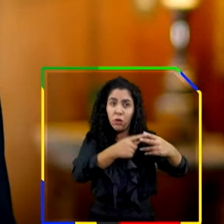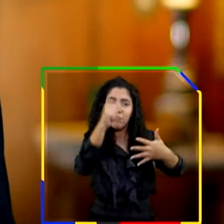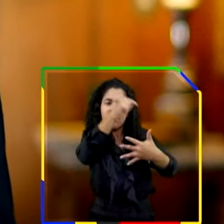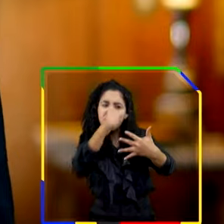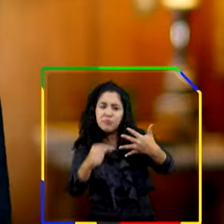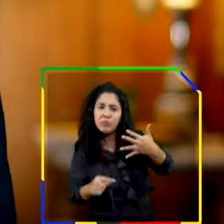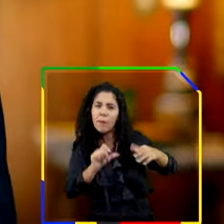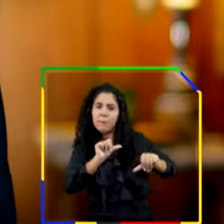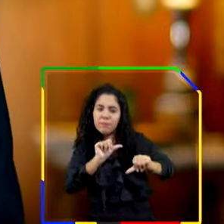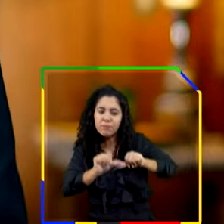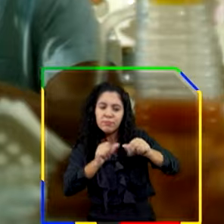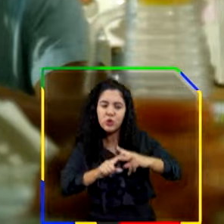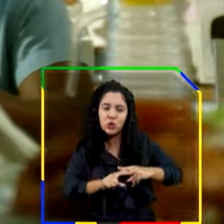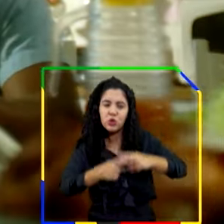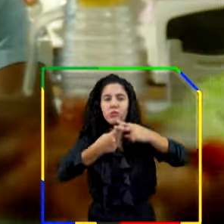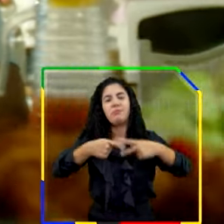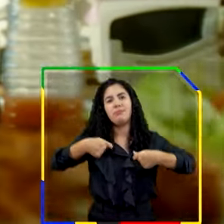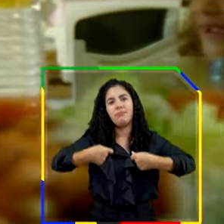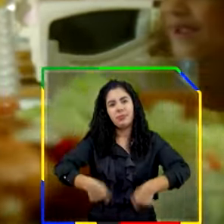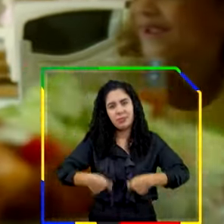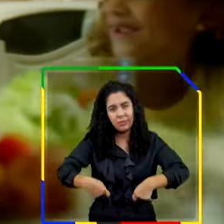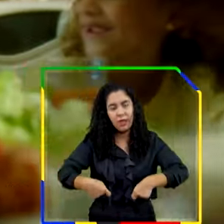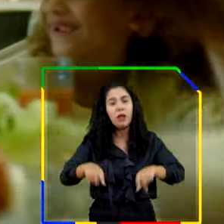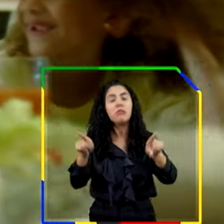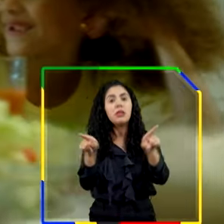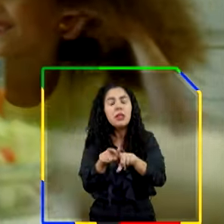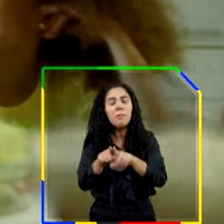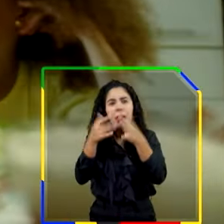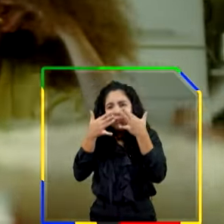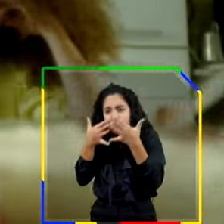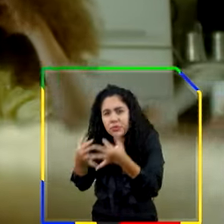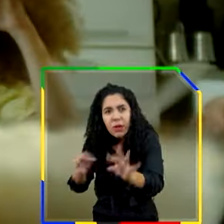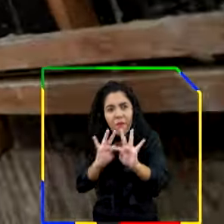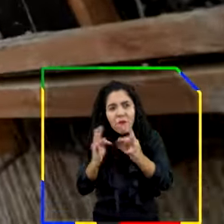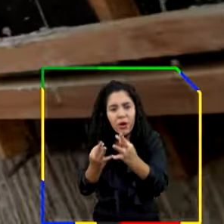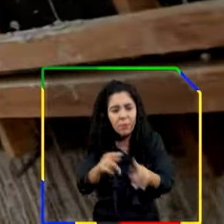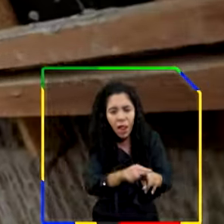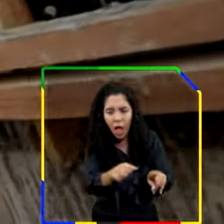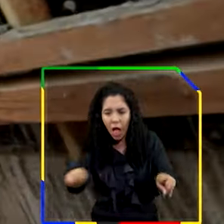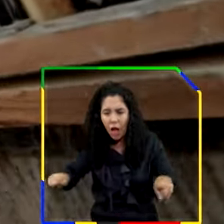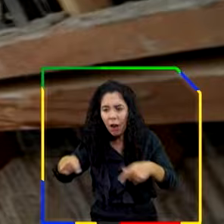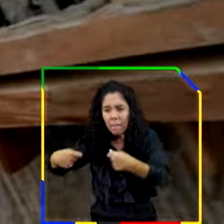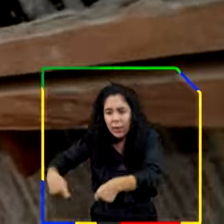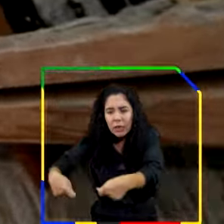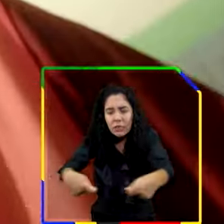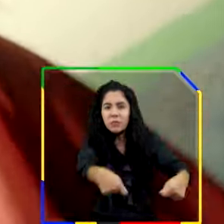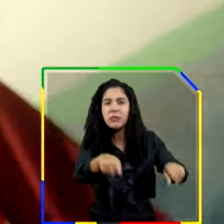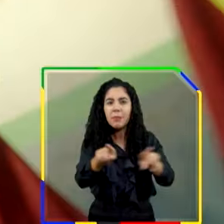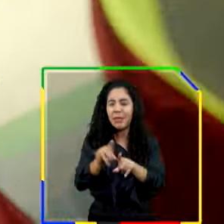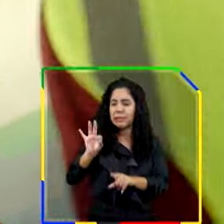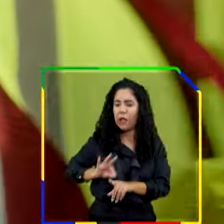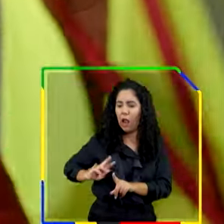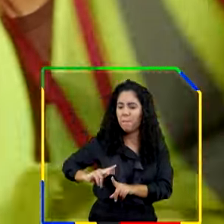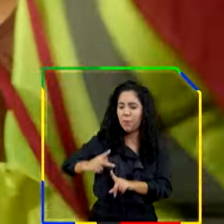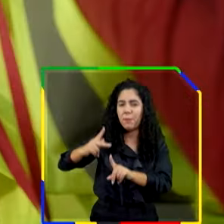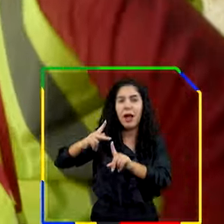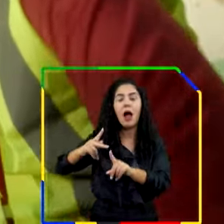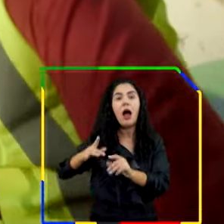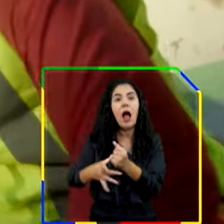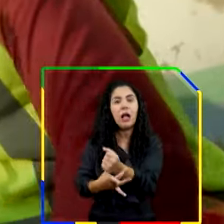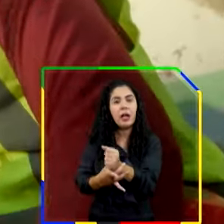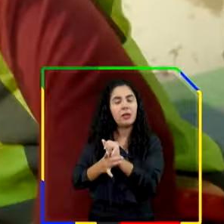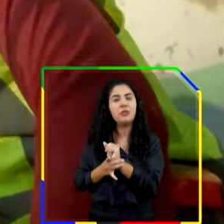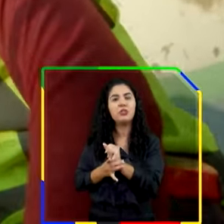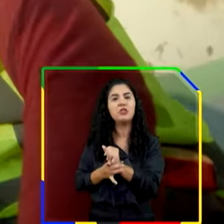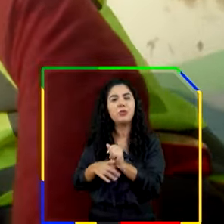justas e necessárias. Para atender as famílias que mais precisam, o abono salarial será assegurado a quem ganha